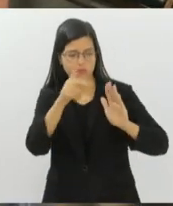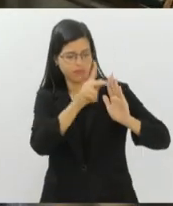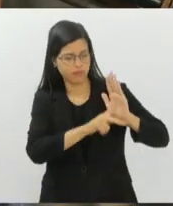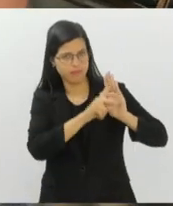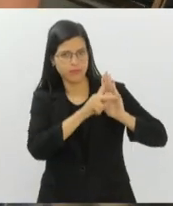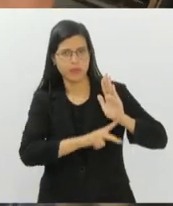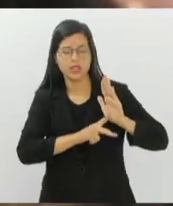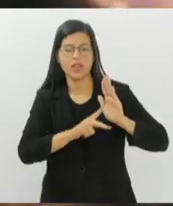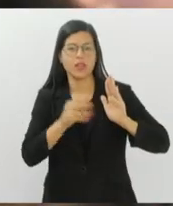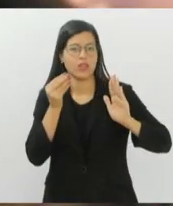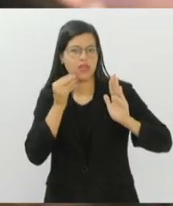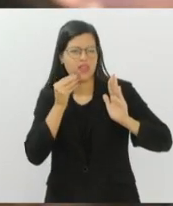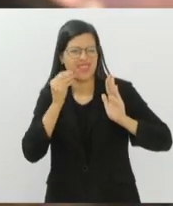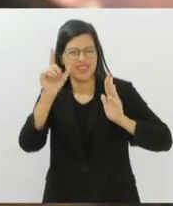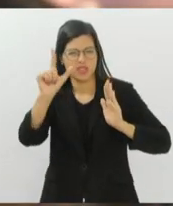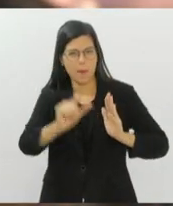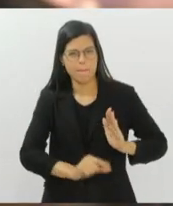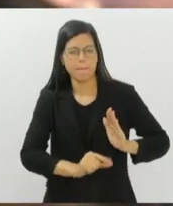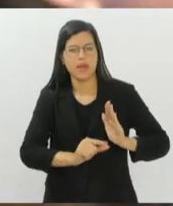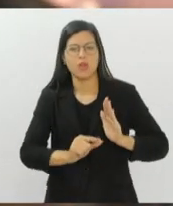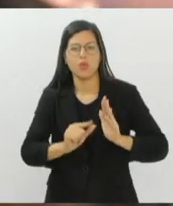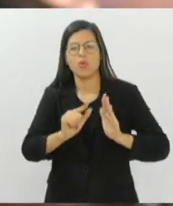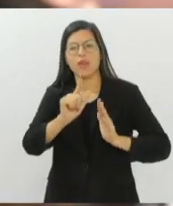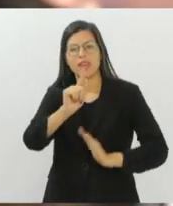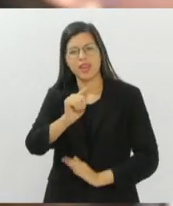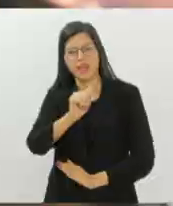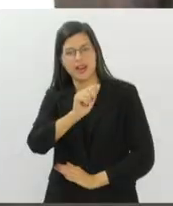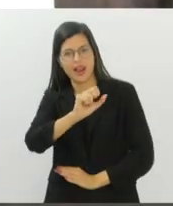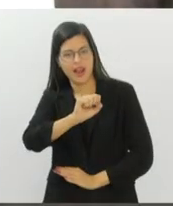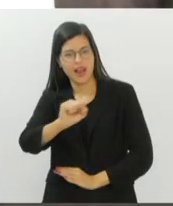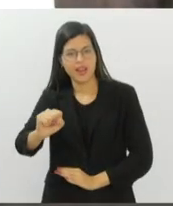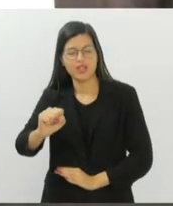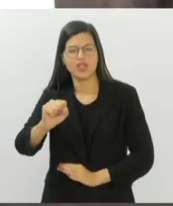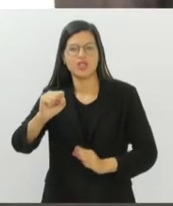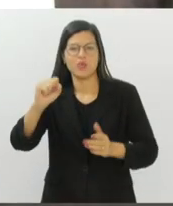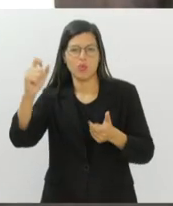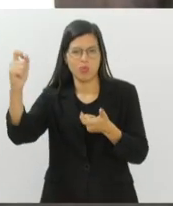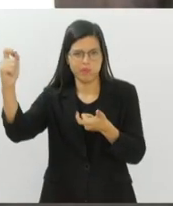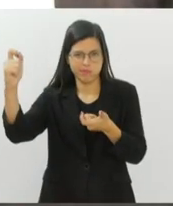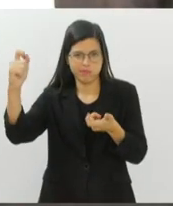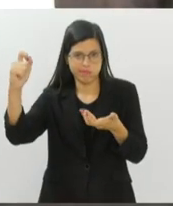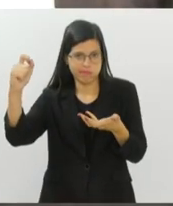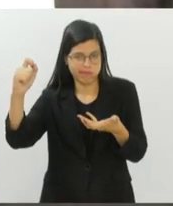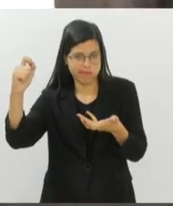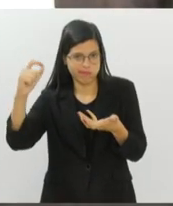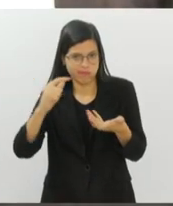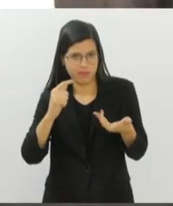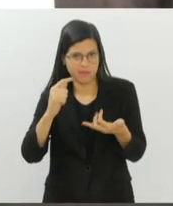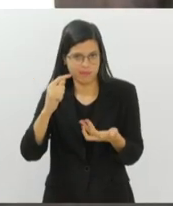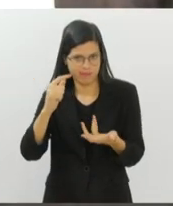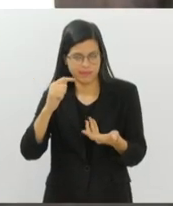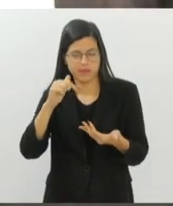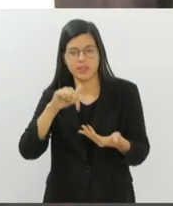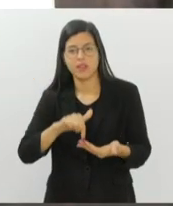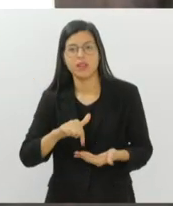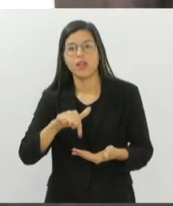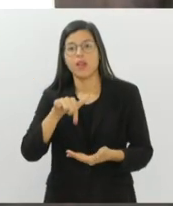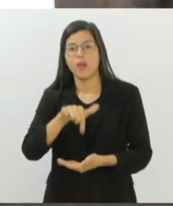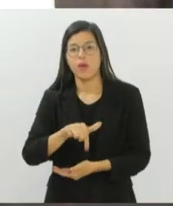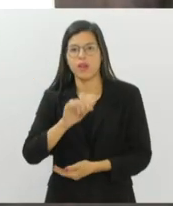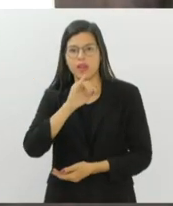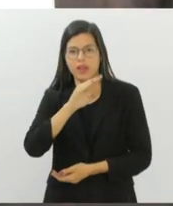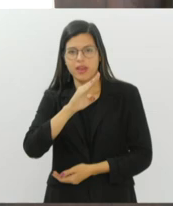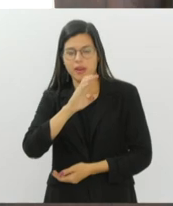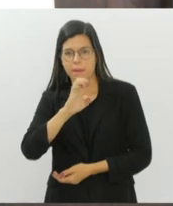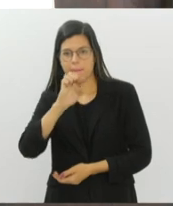visam reduzir as emissões de gases do efeito estufa. Segundo o presidente do Ibenf, os benefícios desse